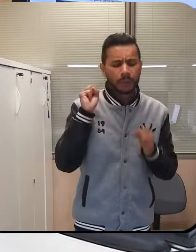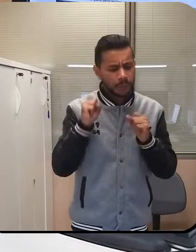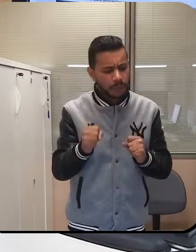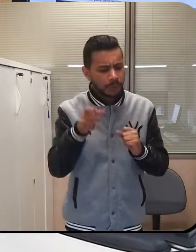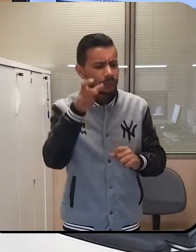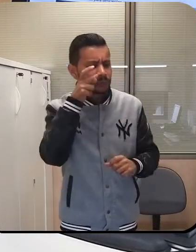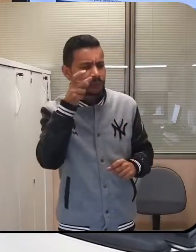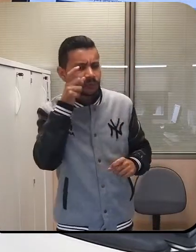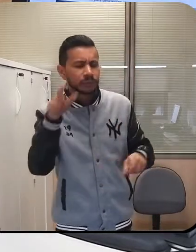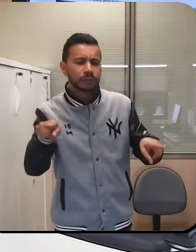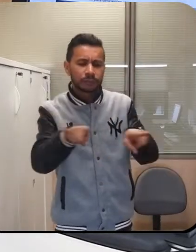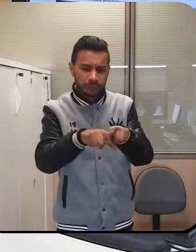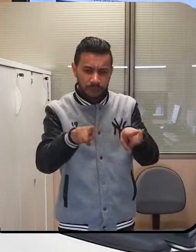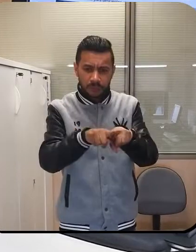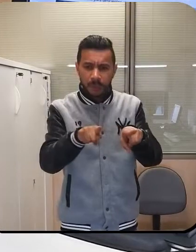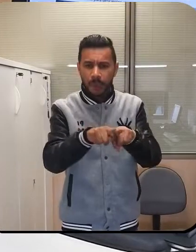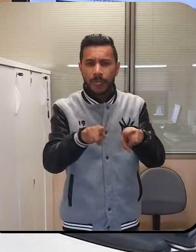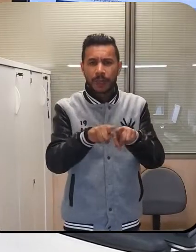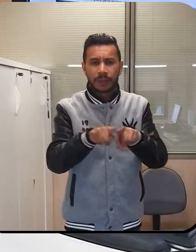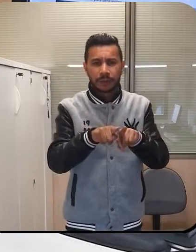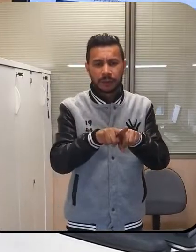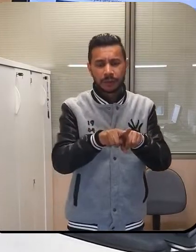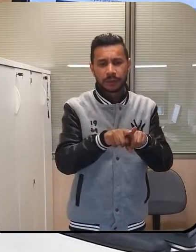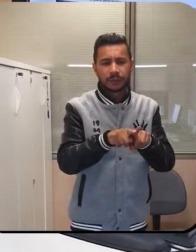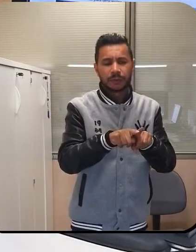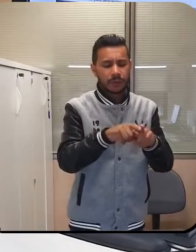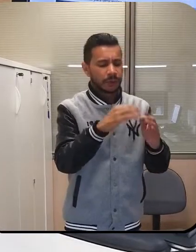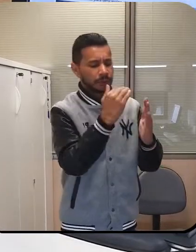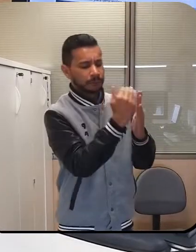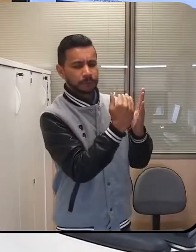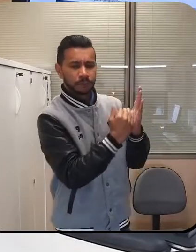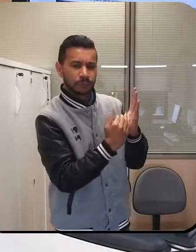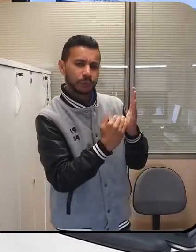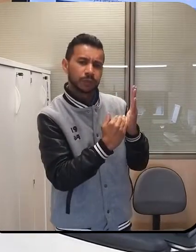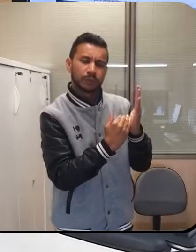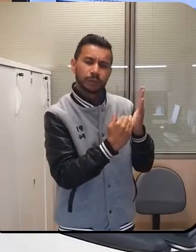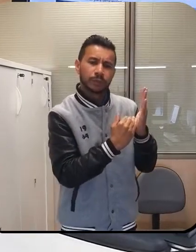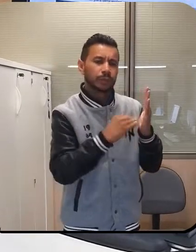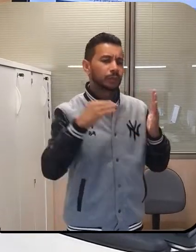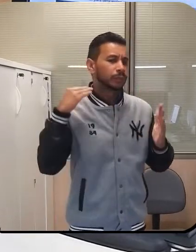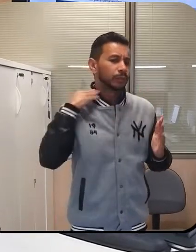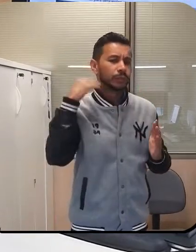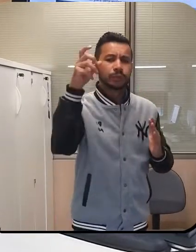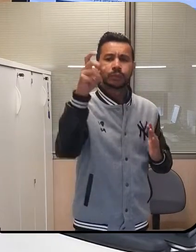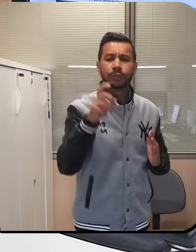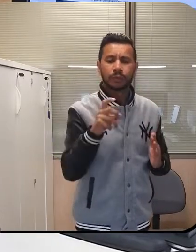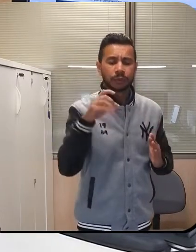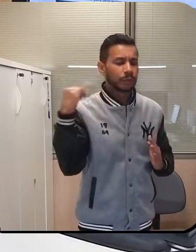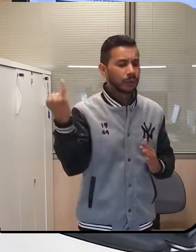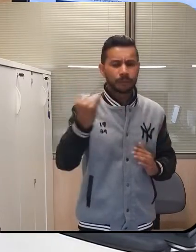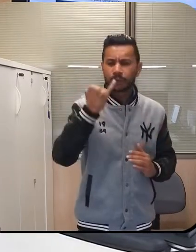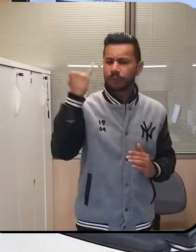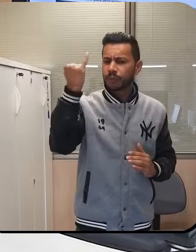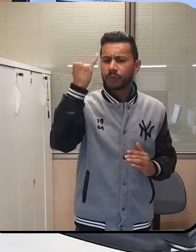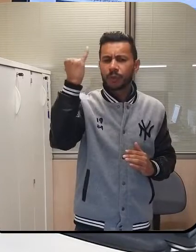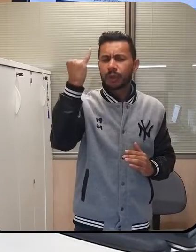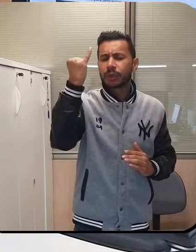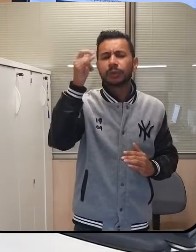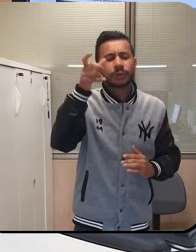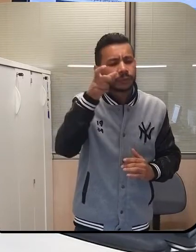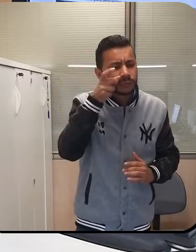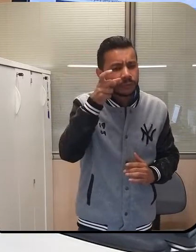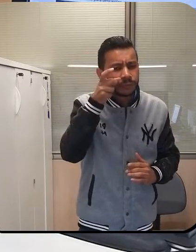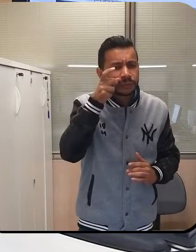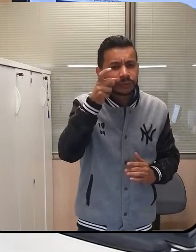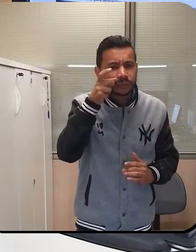aplicativo que a Caixa disponibiliza e também lá no site. É muito importante que você acompanhe de perto os depósitos do